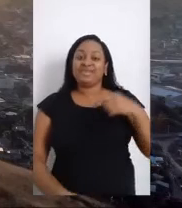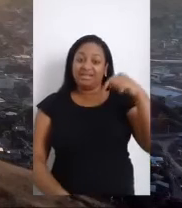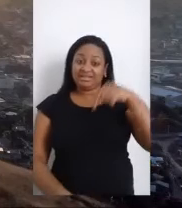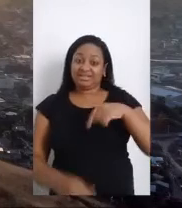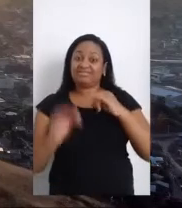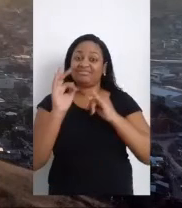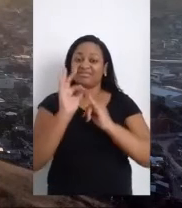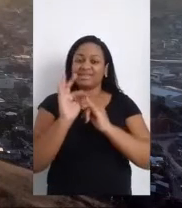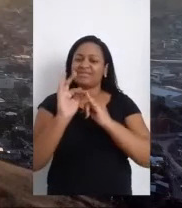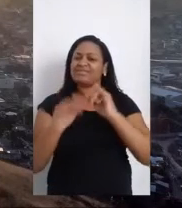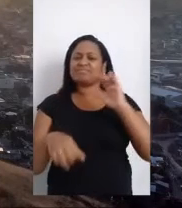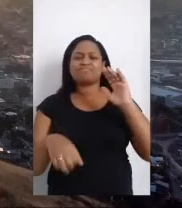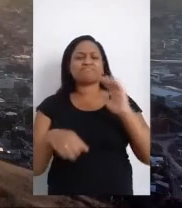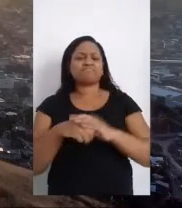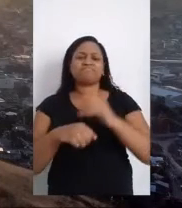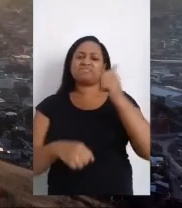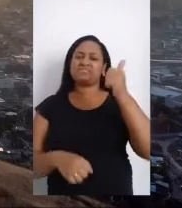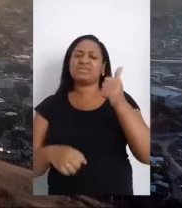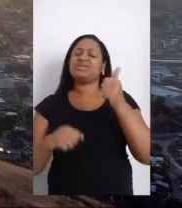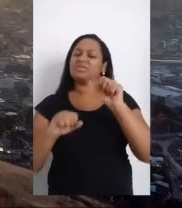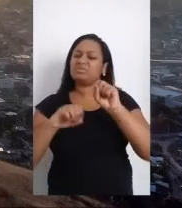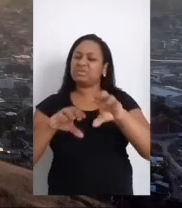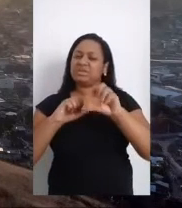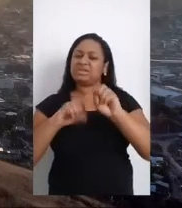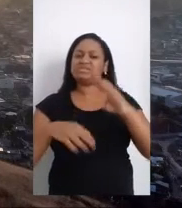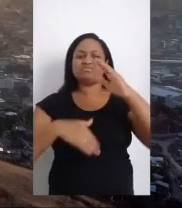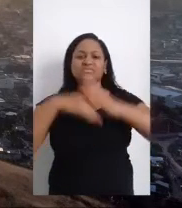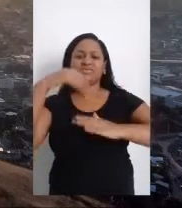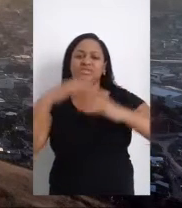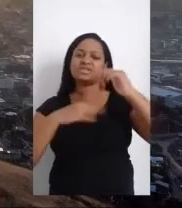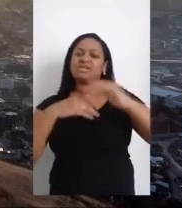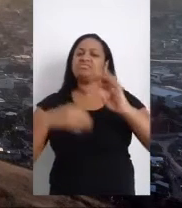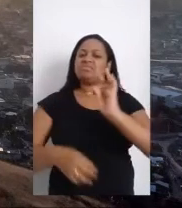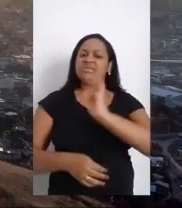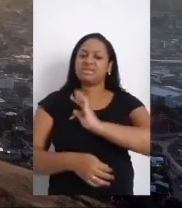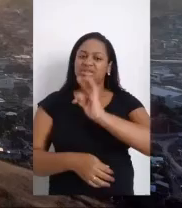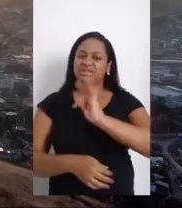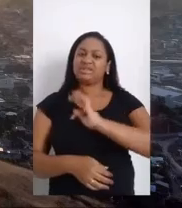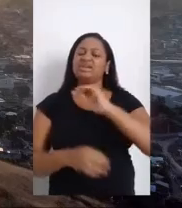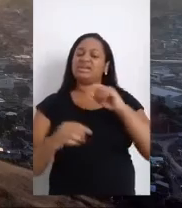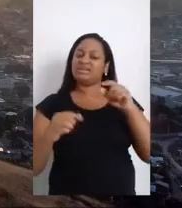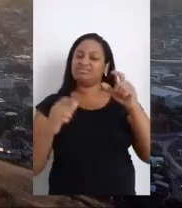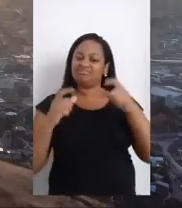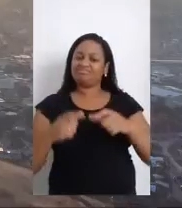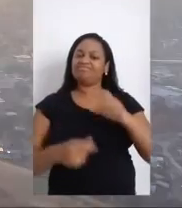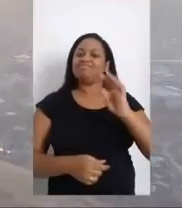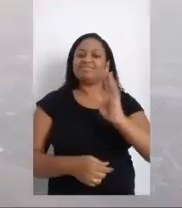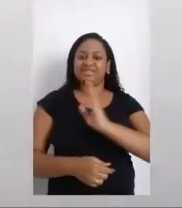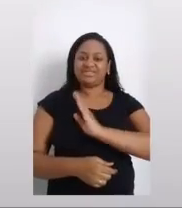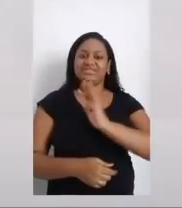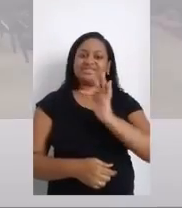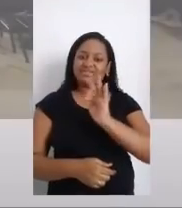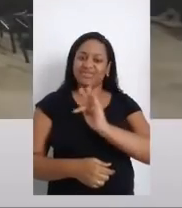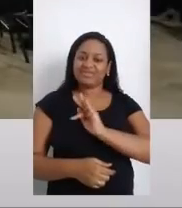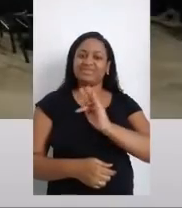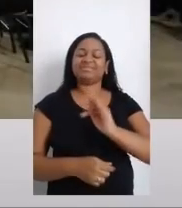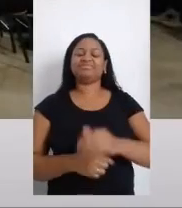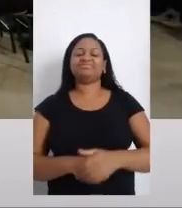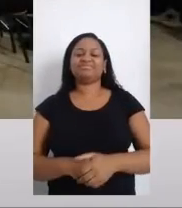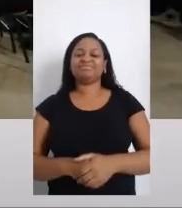Somos a sua melhor opção em educação profissional e tecnológica no coração da Baixada Fluminense.